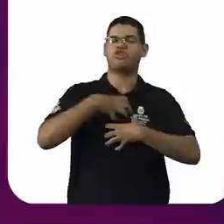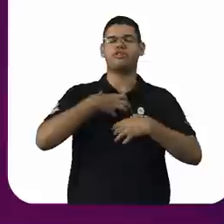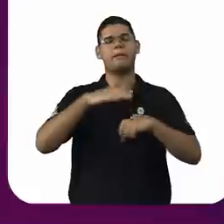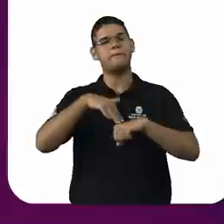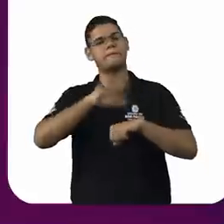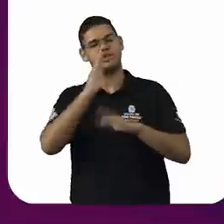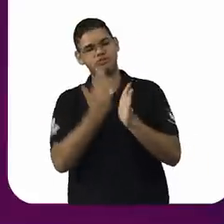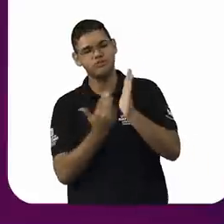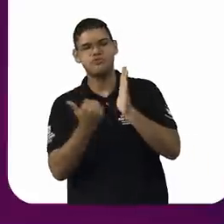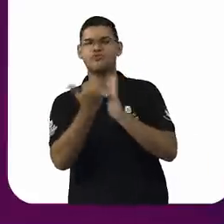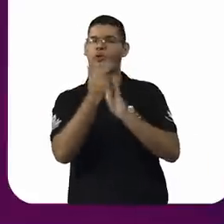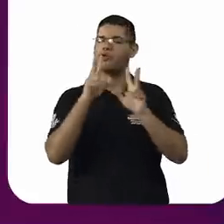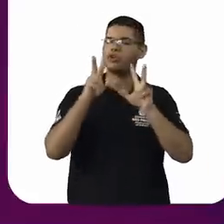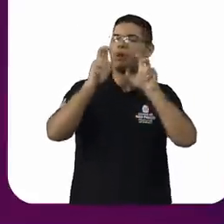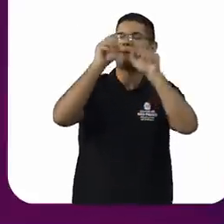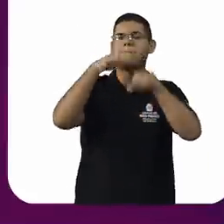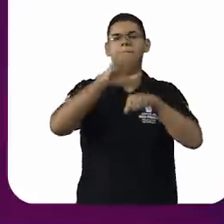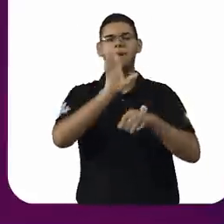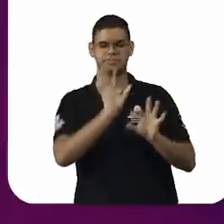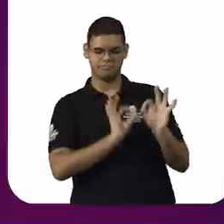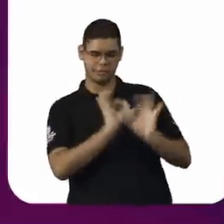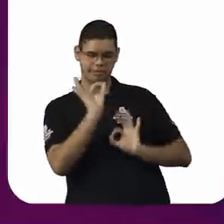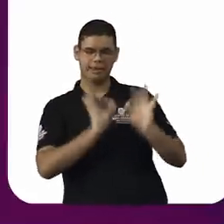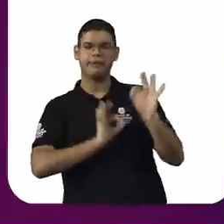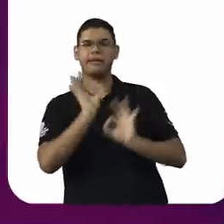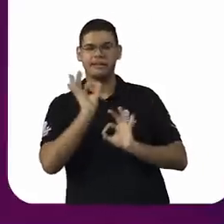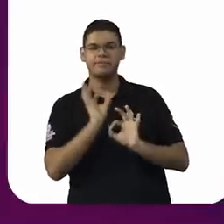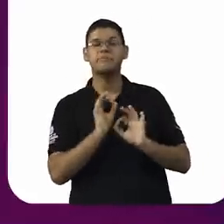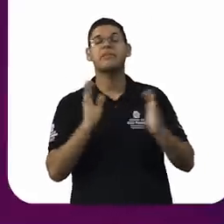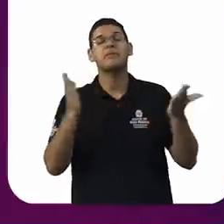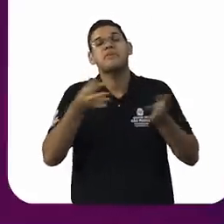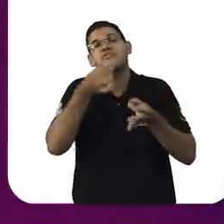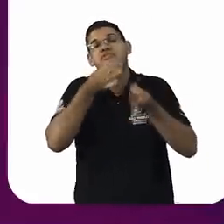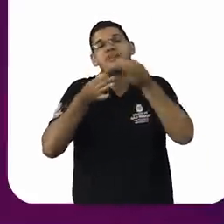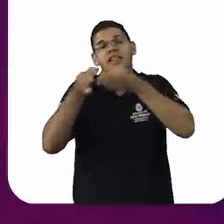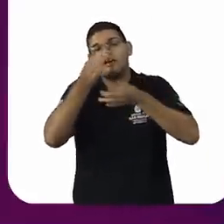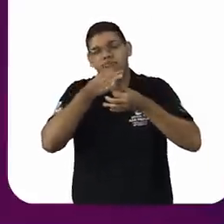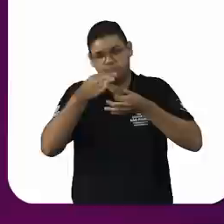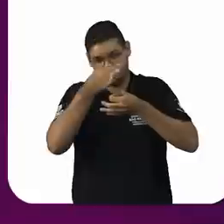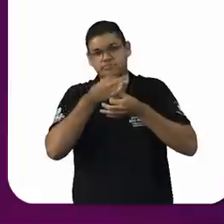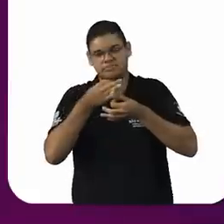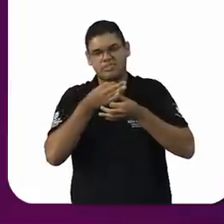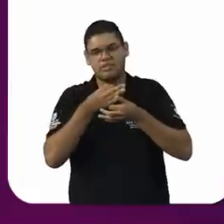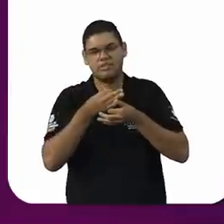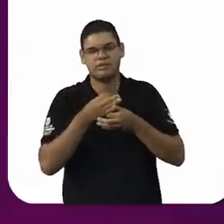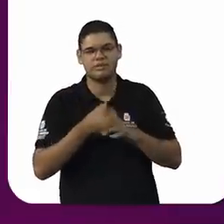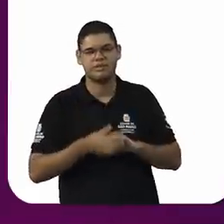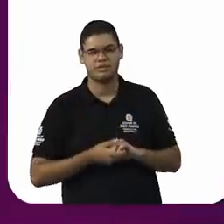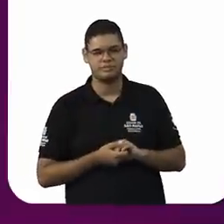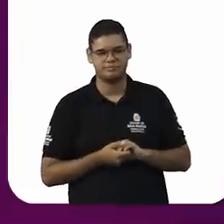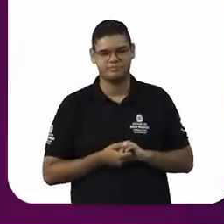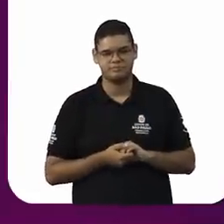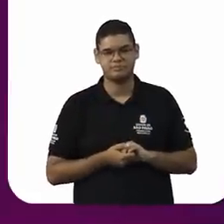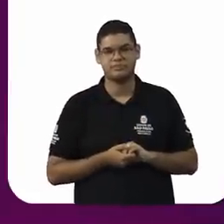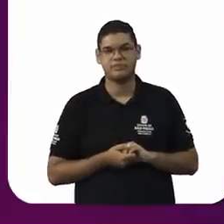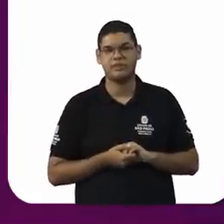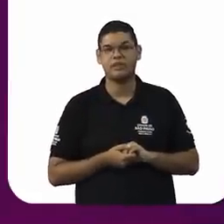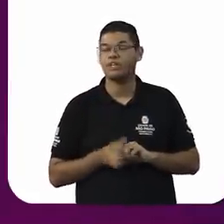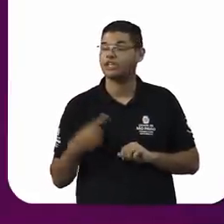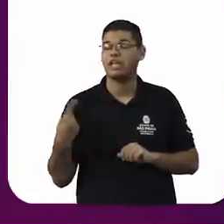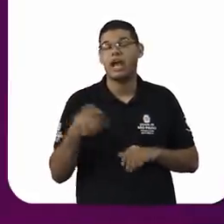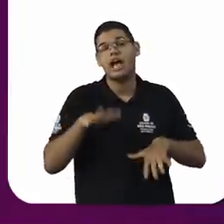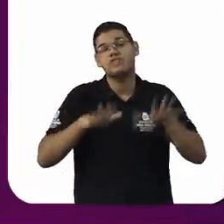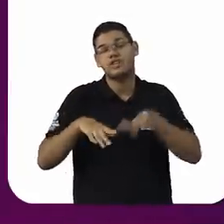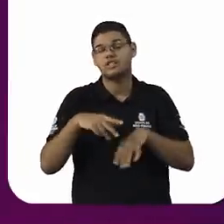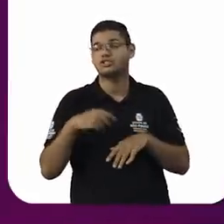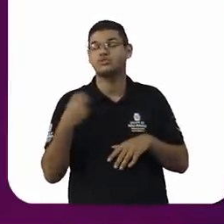manifestar em relação a essas questões que são impostas, que nós fomos obrigadas a viver durante o nosso dia